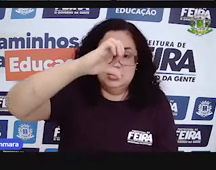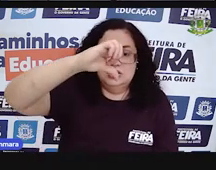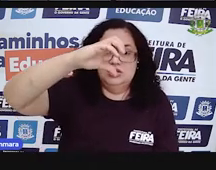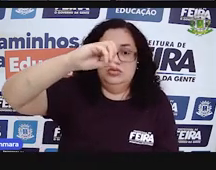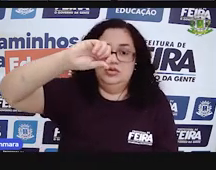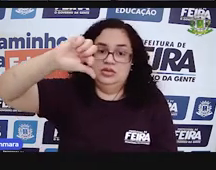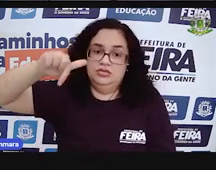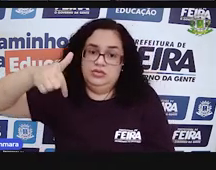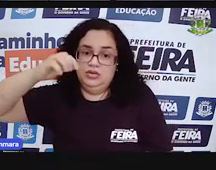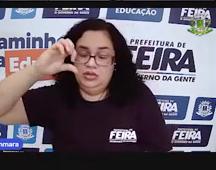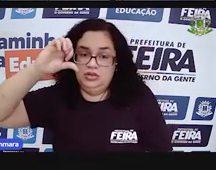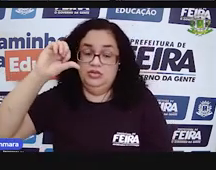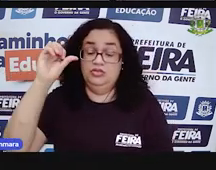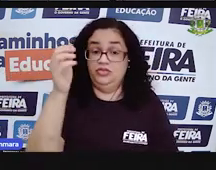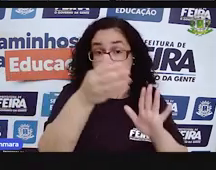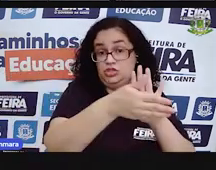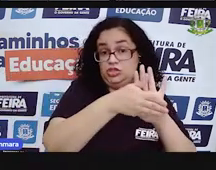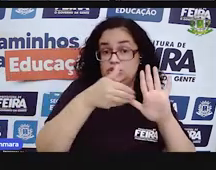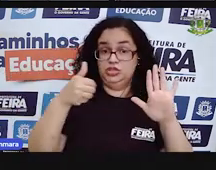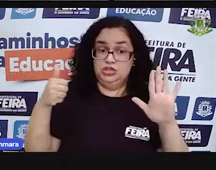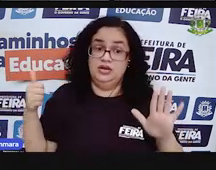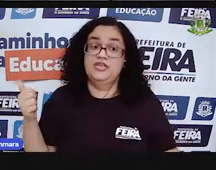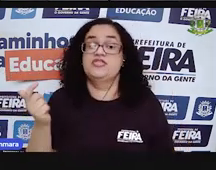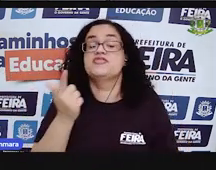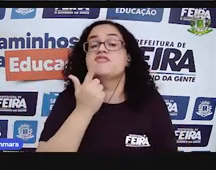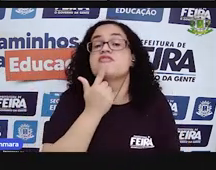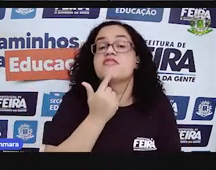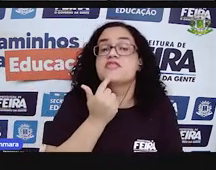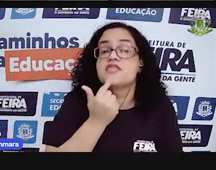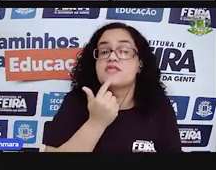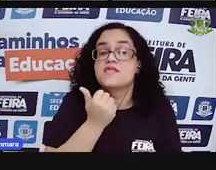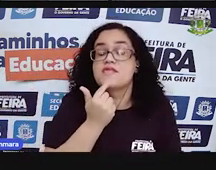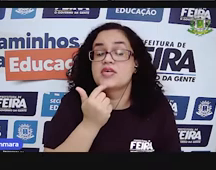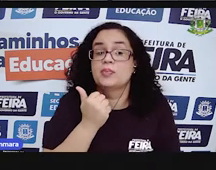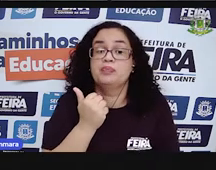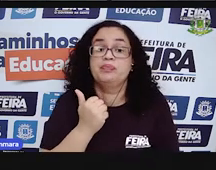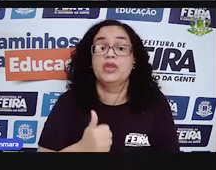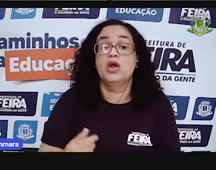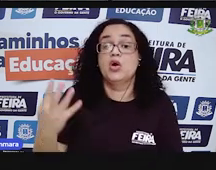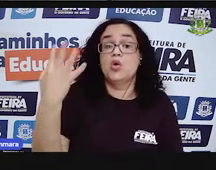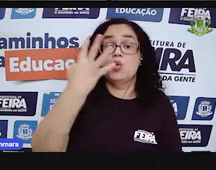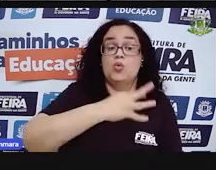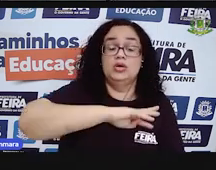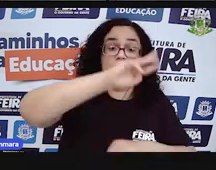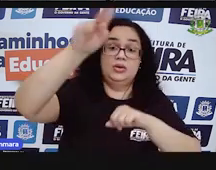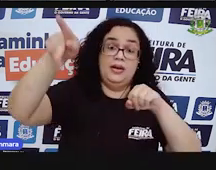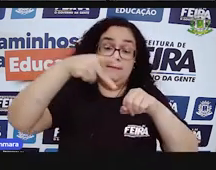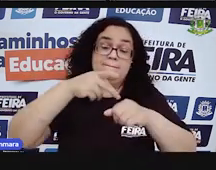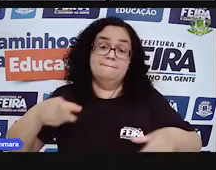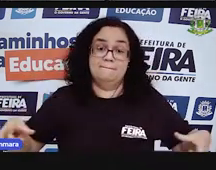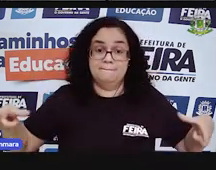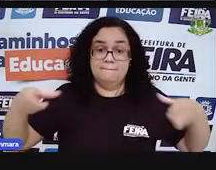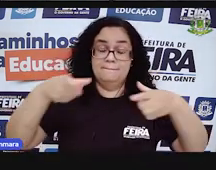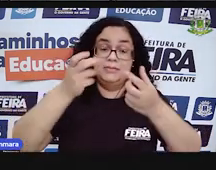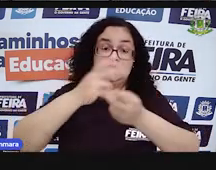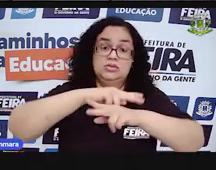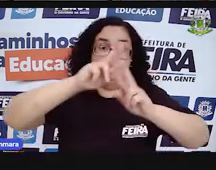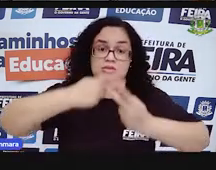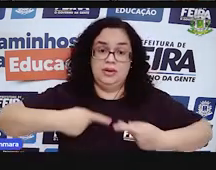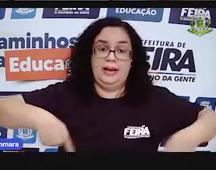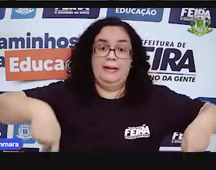a gente vai retirar, olha em vermelhinho, os quatro países menos populosos,